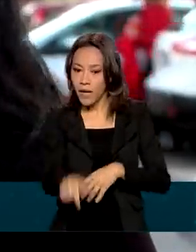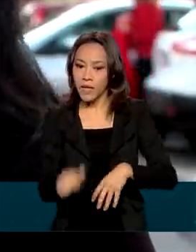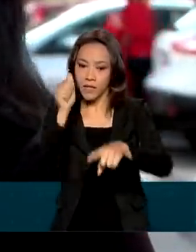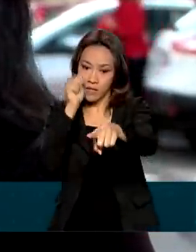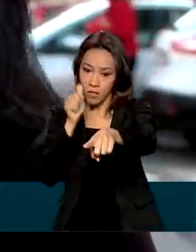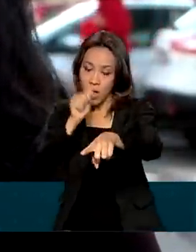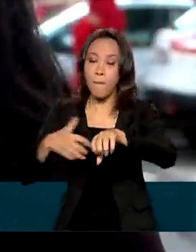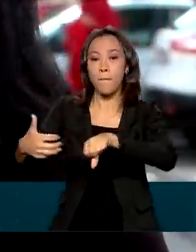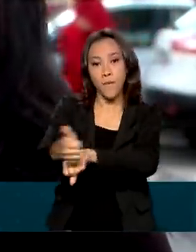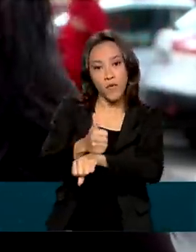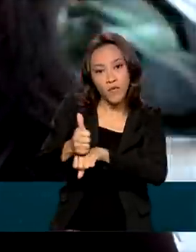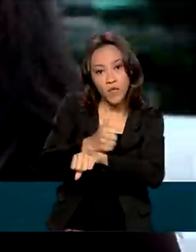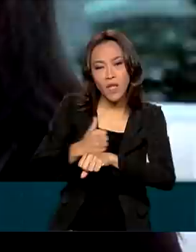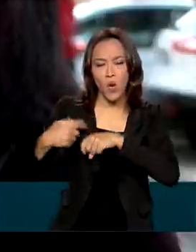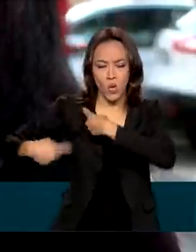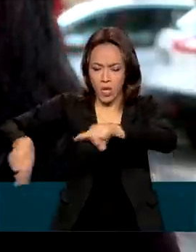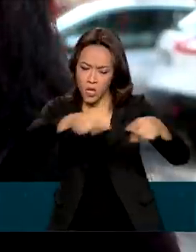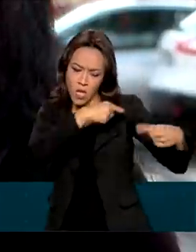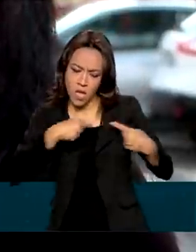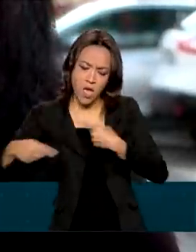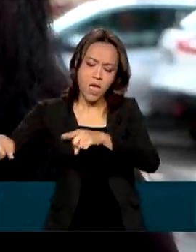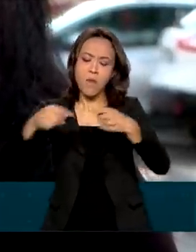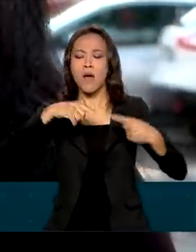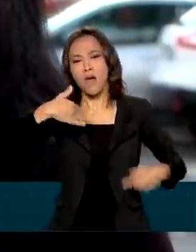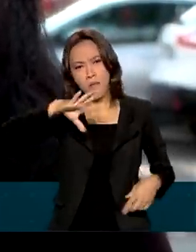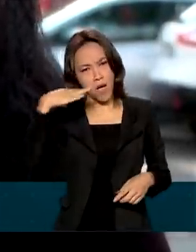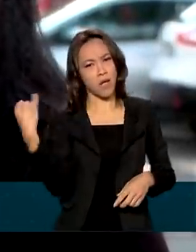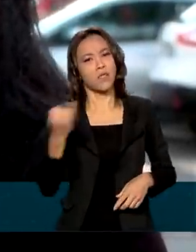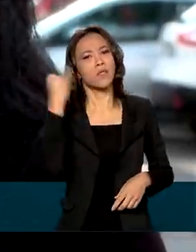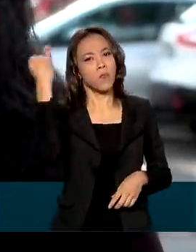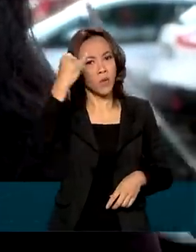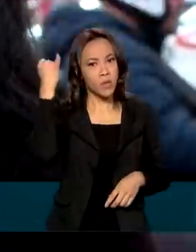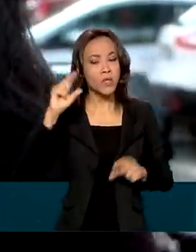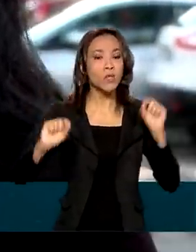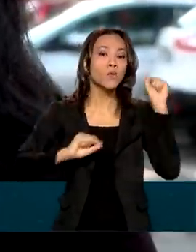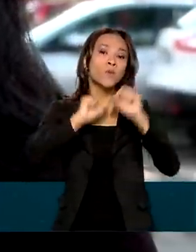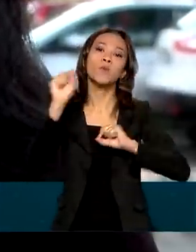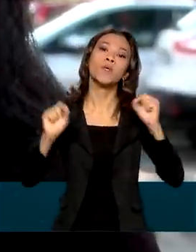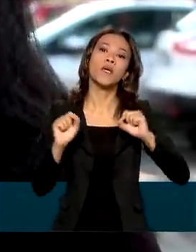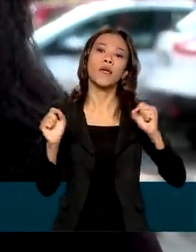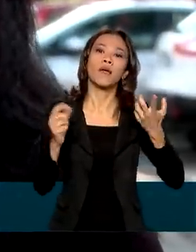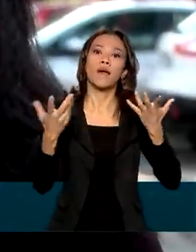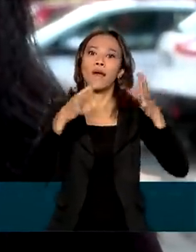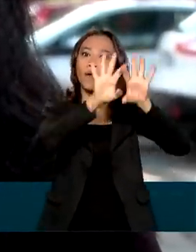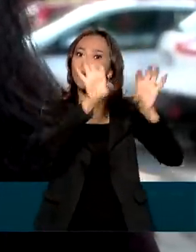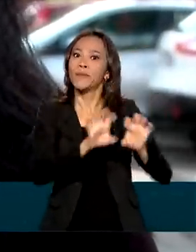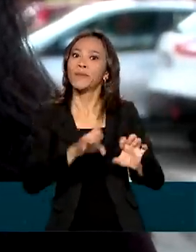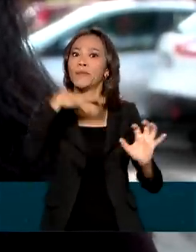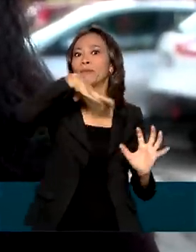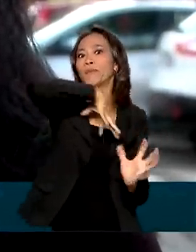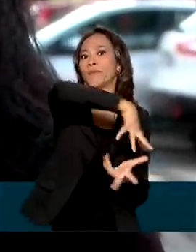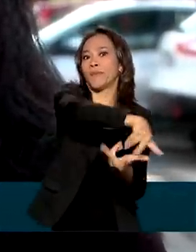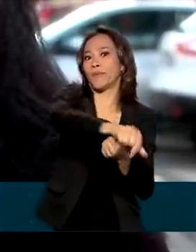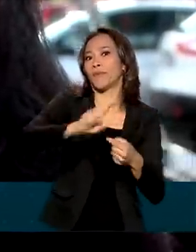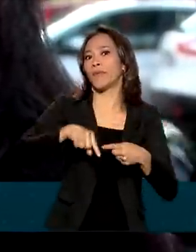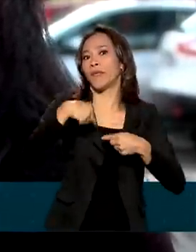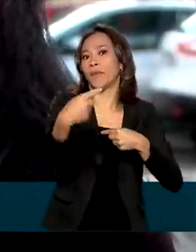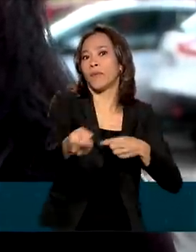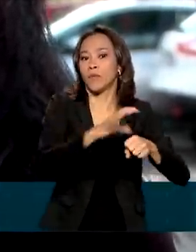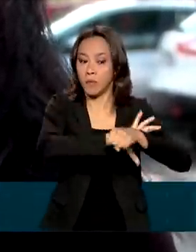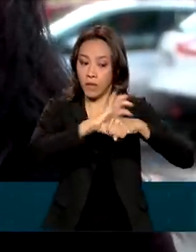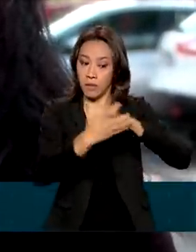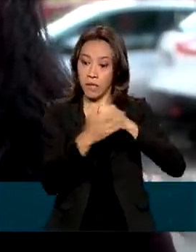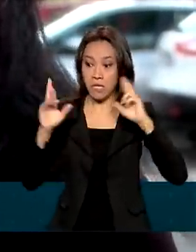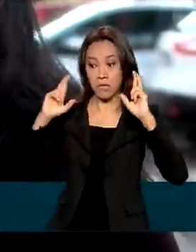profissional liberal, o debate climático é até mais importante do que a reestruturação do mundo após a pandemia. E ela espera que o